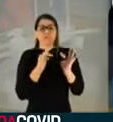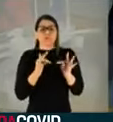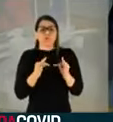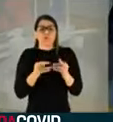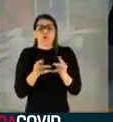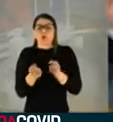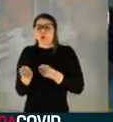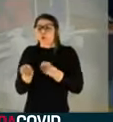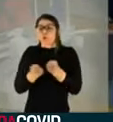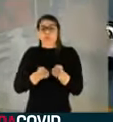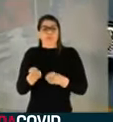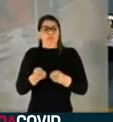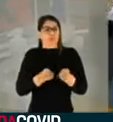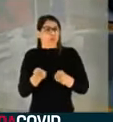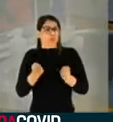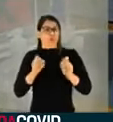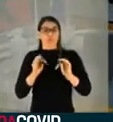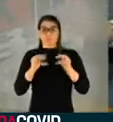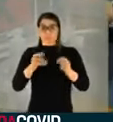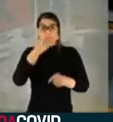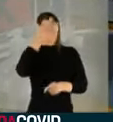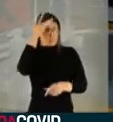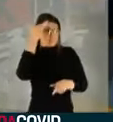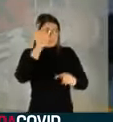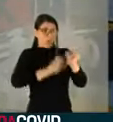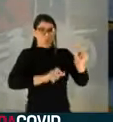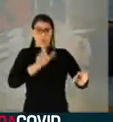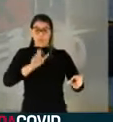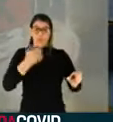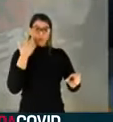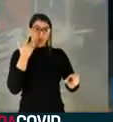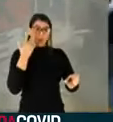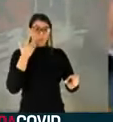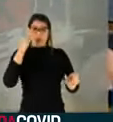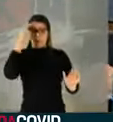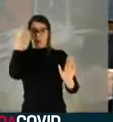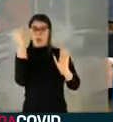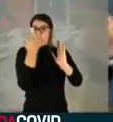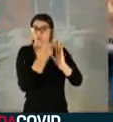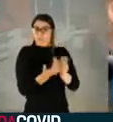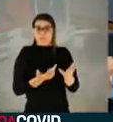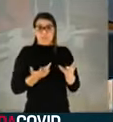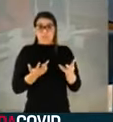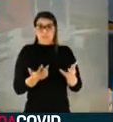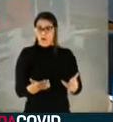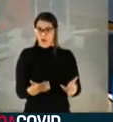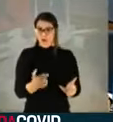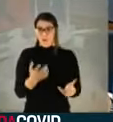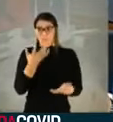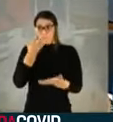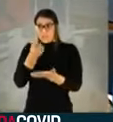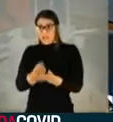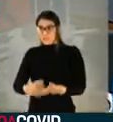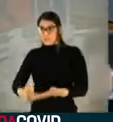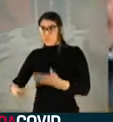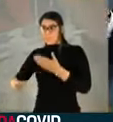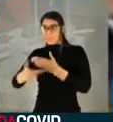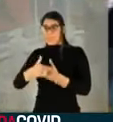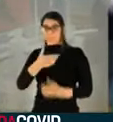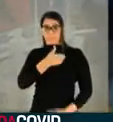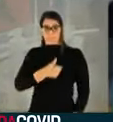todos os controles que todos os civis se submetem ao assumirem funções públicas.